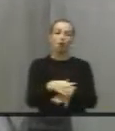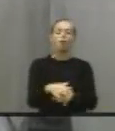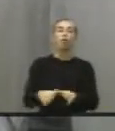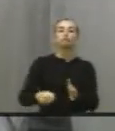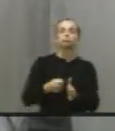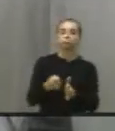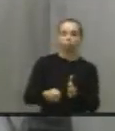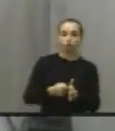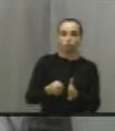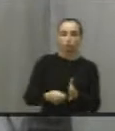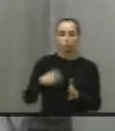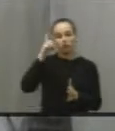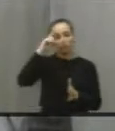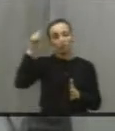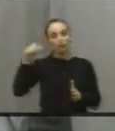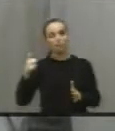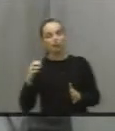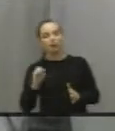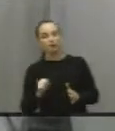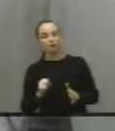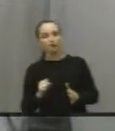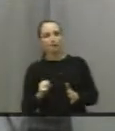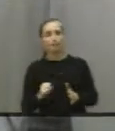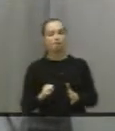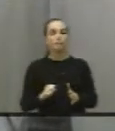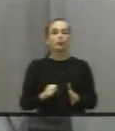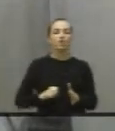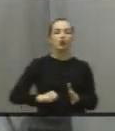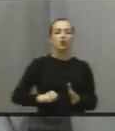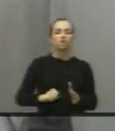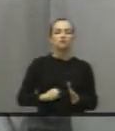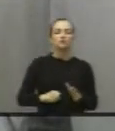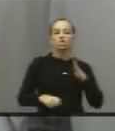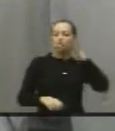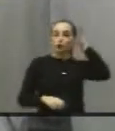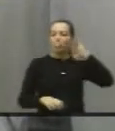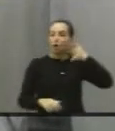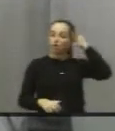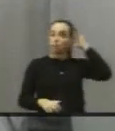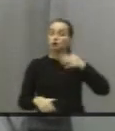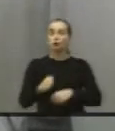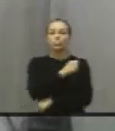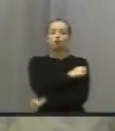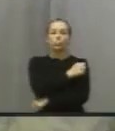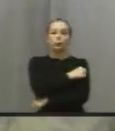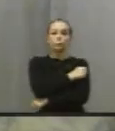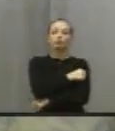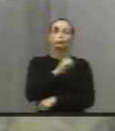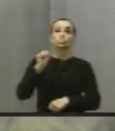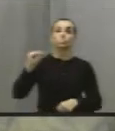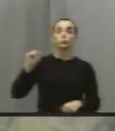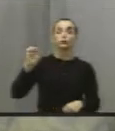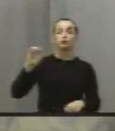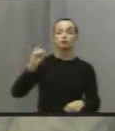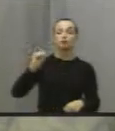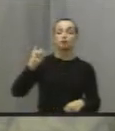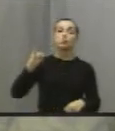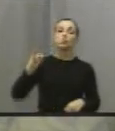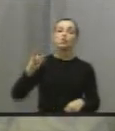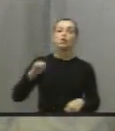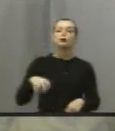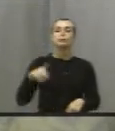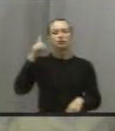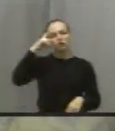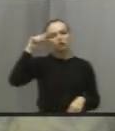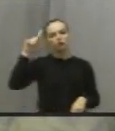Dia 18, quarta-feira, comparecemos a uma palestra feita pela Defesa Civil aos alunos do SESI. Pode passar? Dia 19, quinta